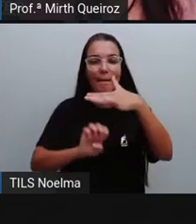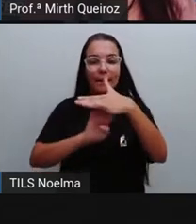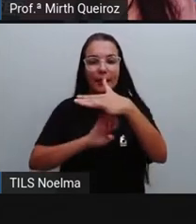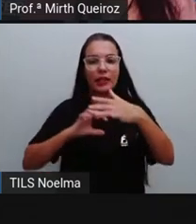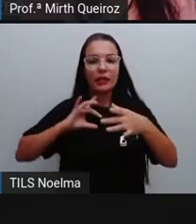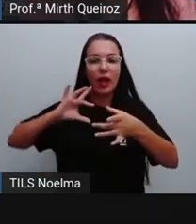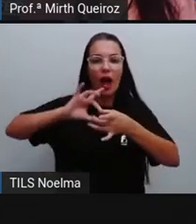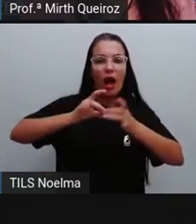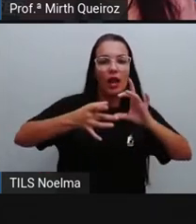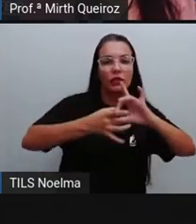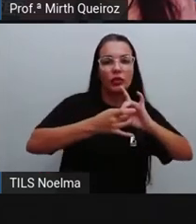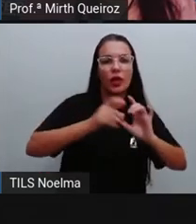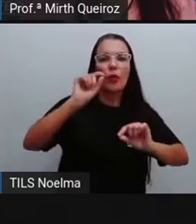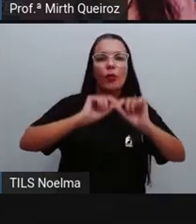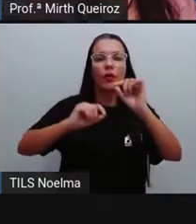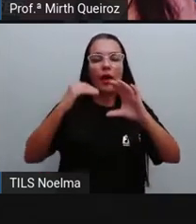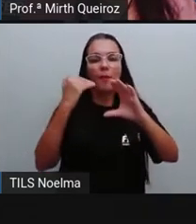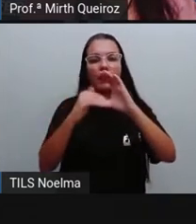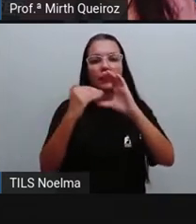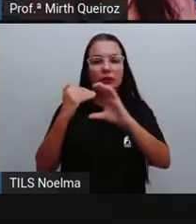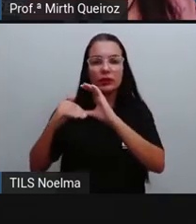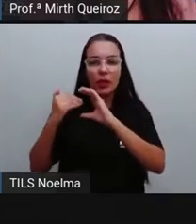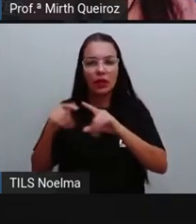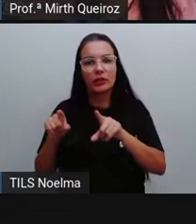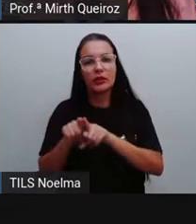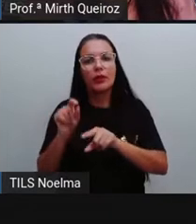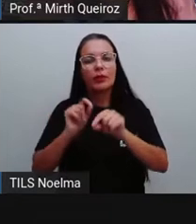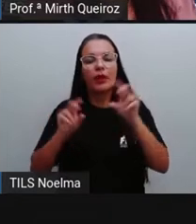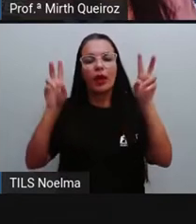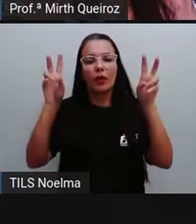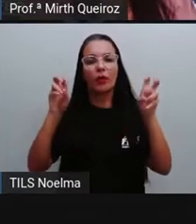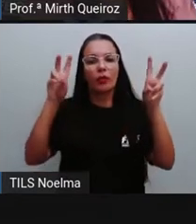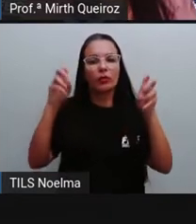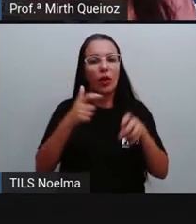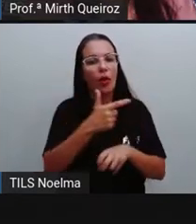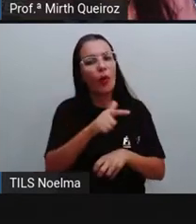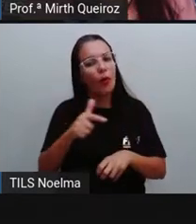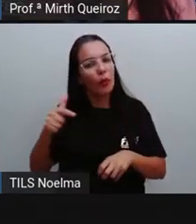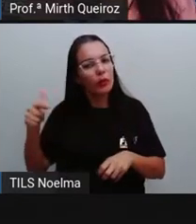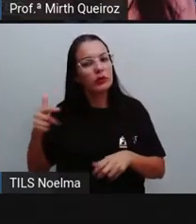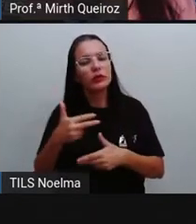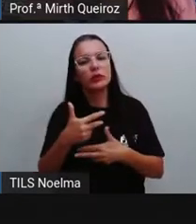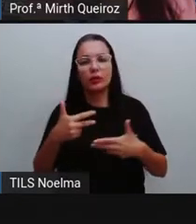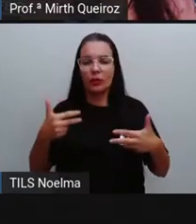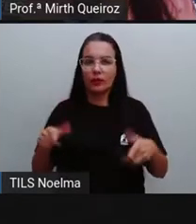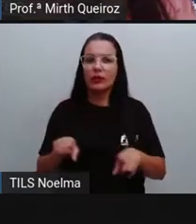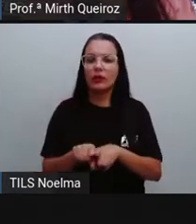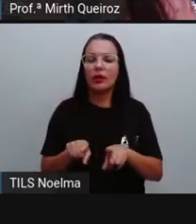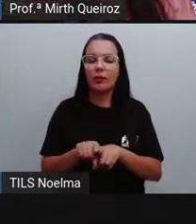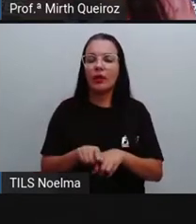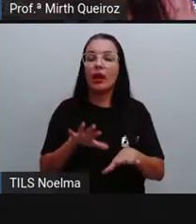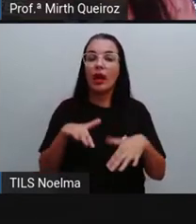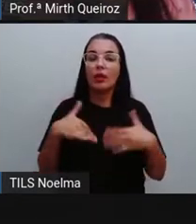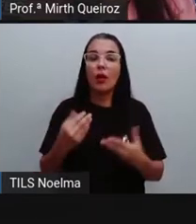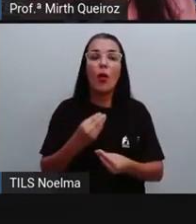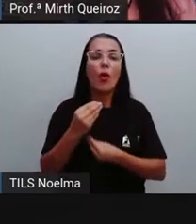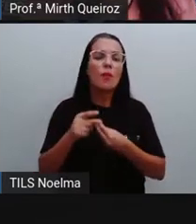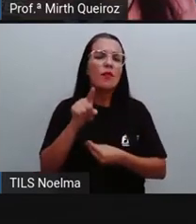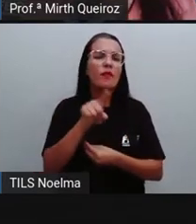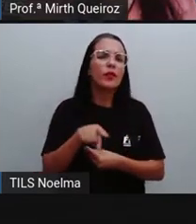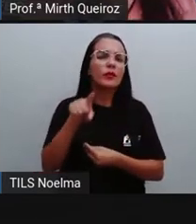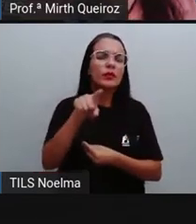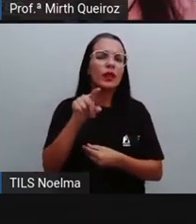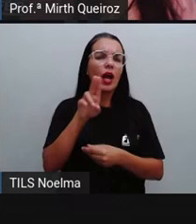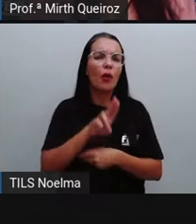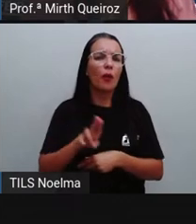do envio de mensagens, da partilha de conteúdos, entre outras coisas, né? Como é que vocês utilizam aí as